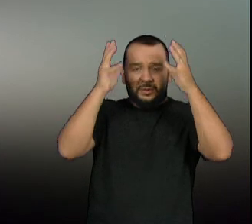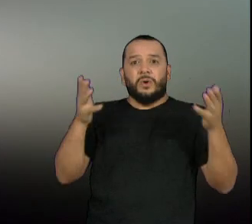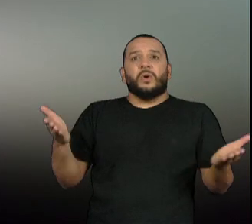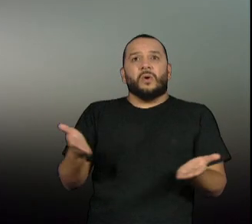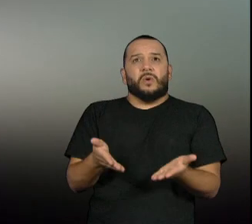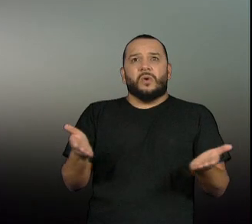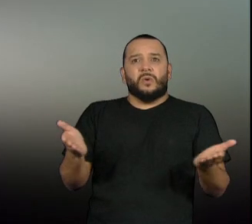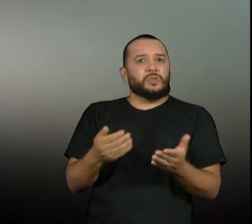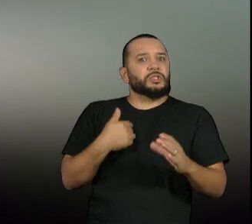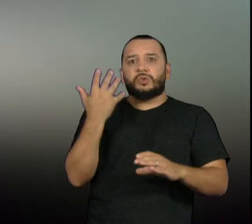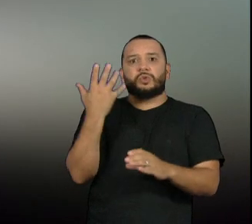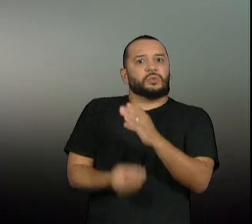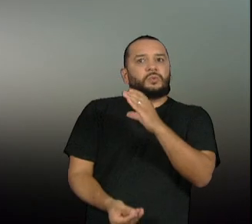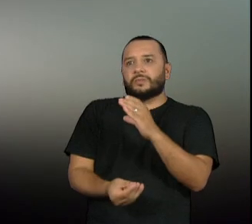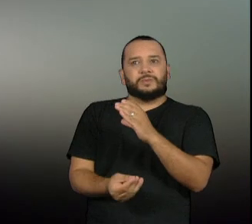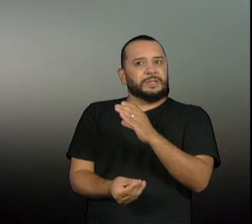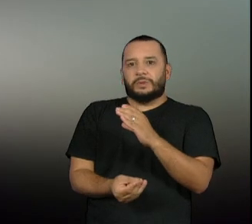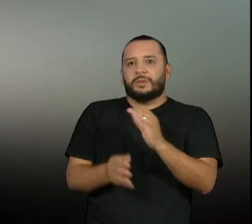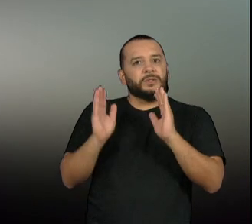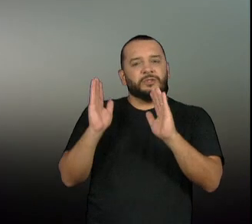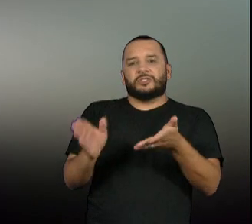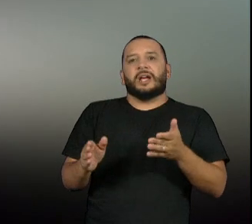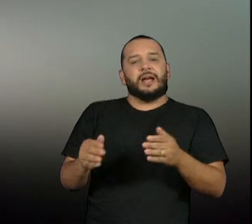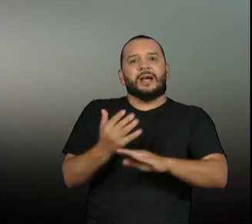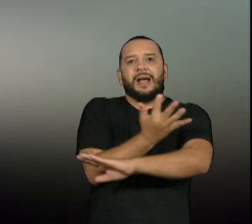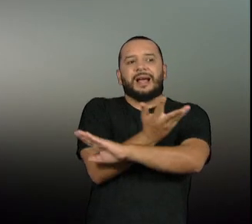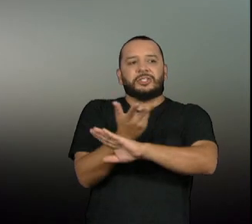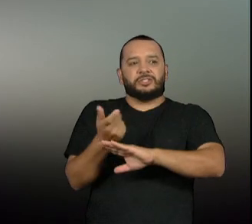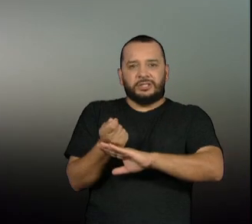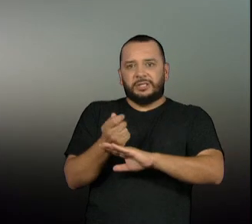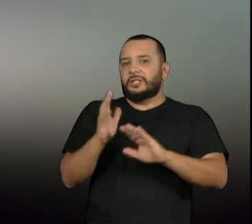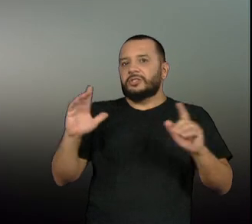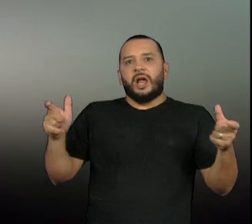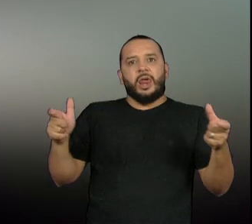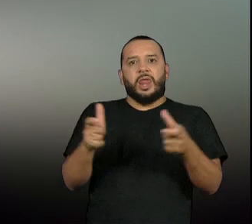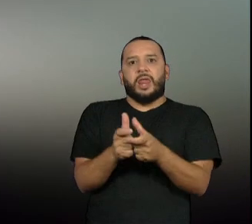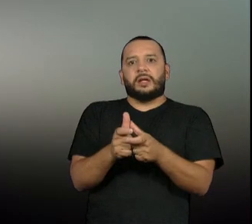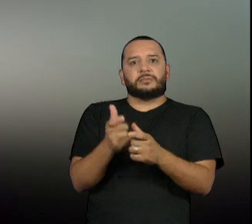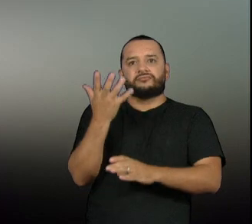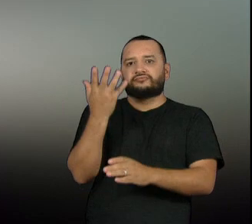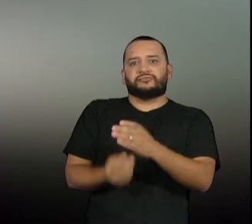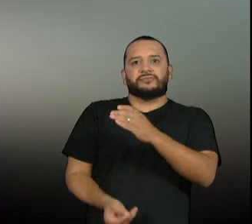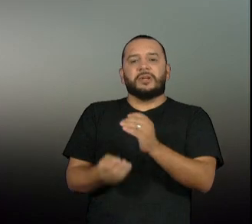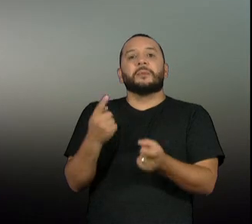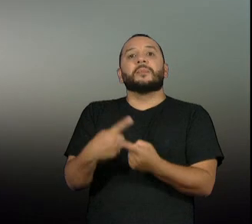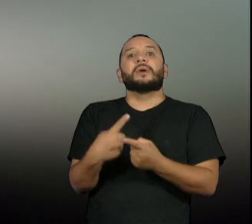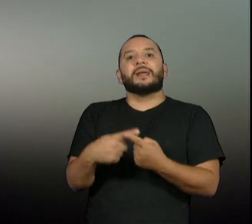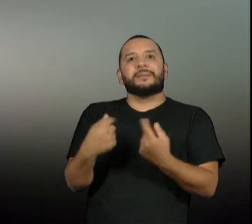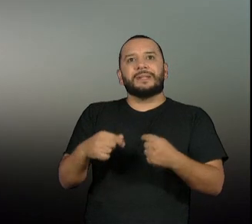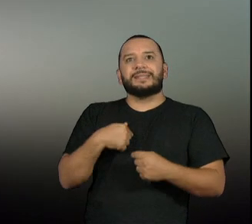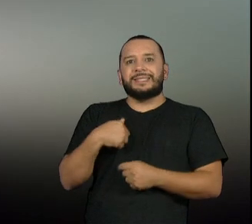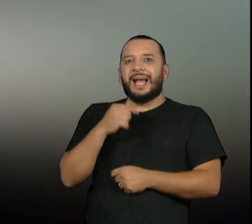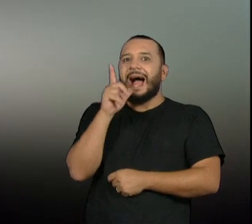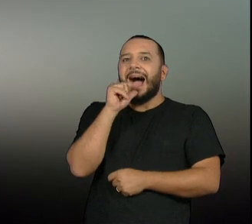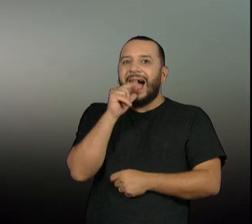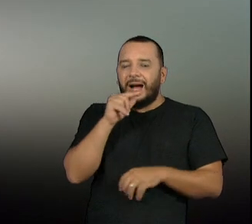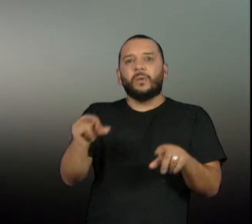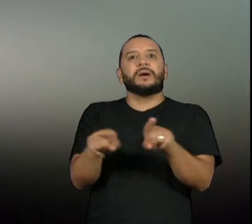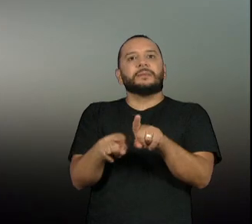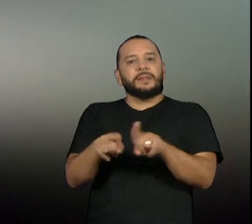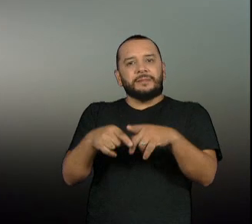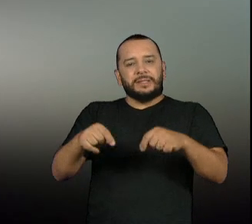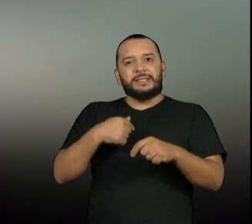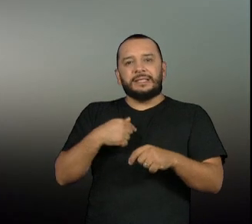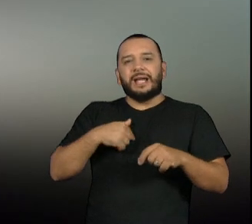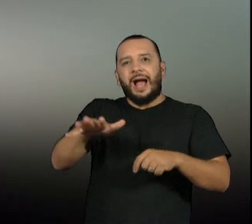completamente extinto na Caatinga, porque ele precisa de água, precisa de áreas muito úmidas. Ele hoje